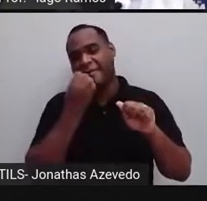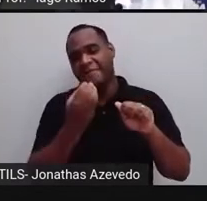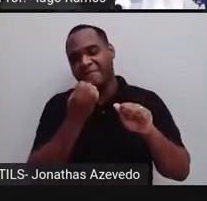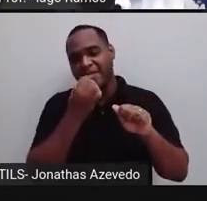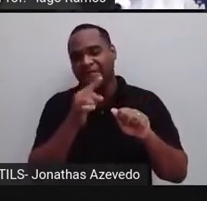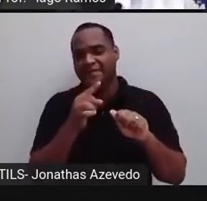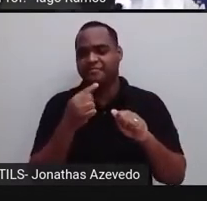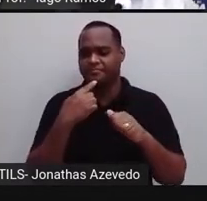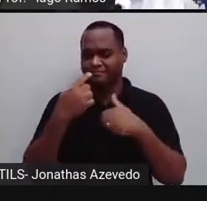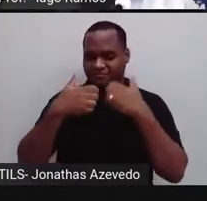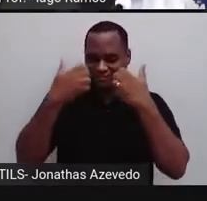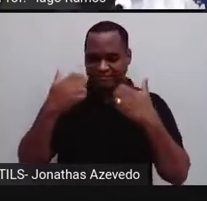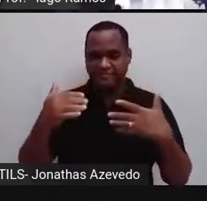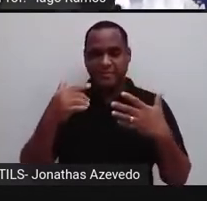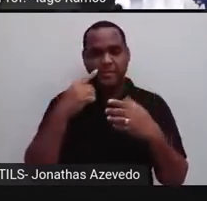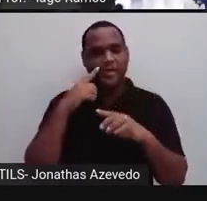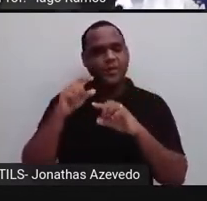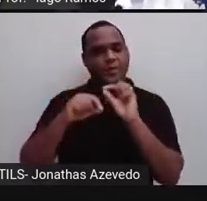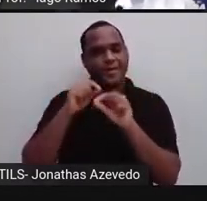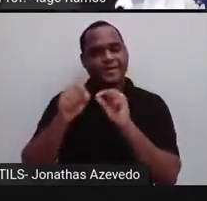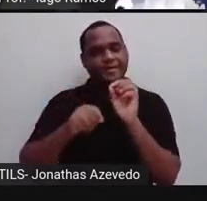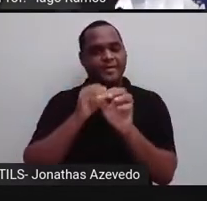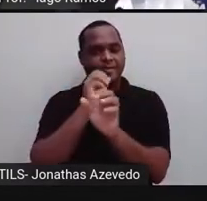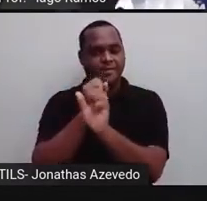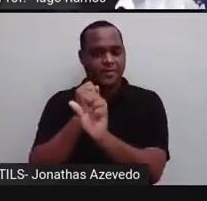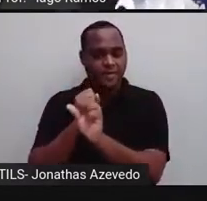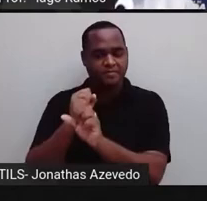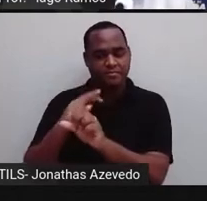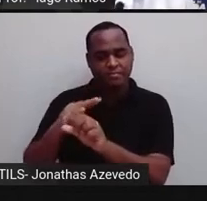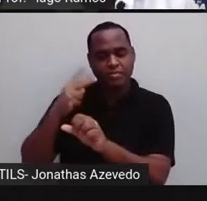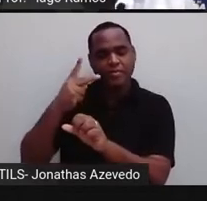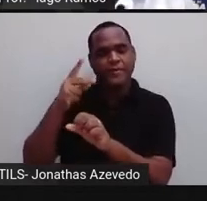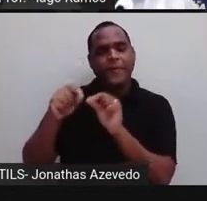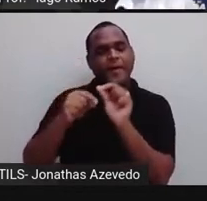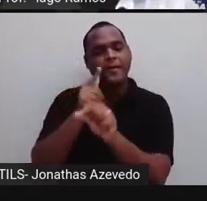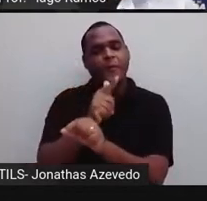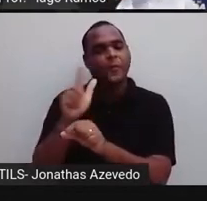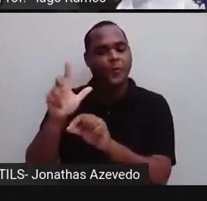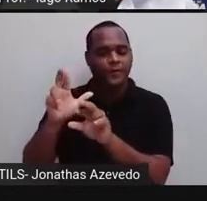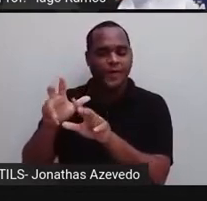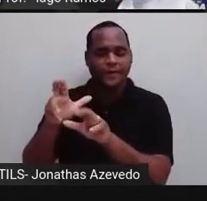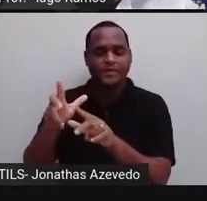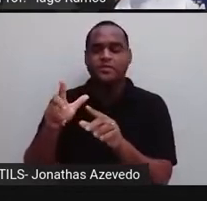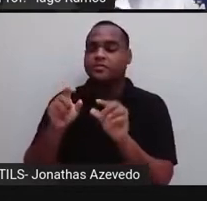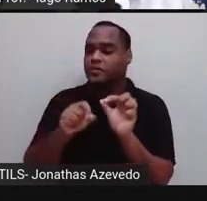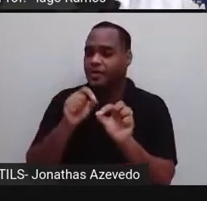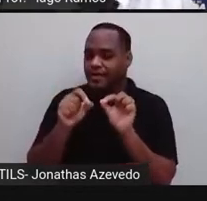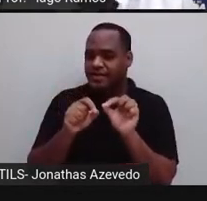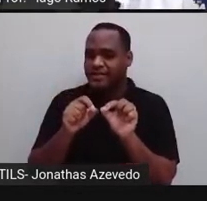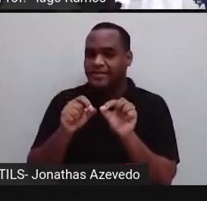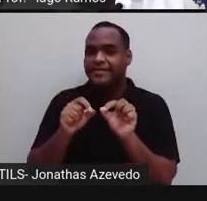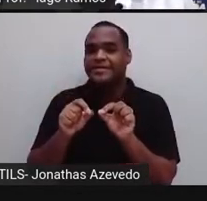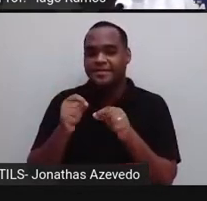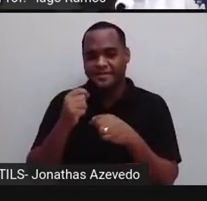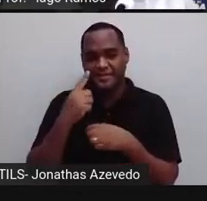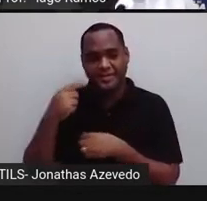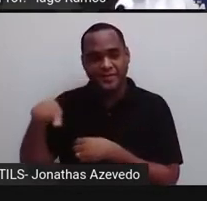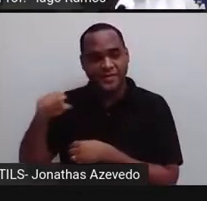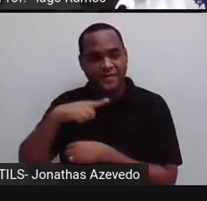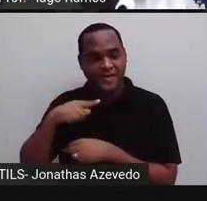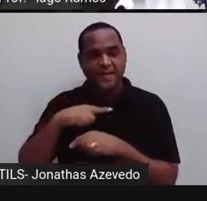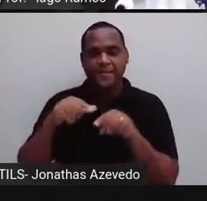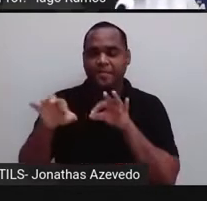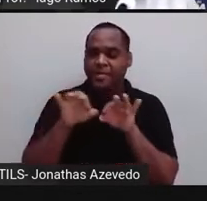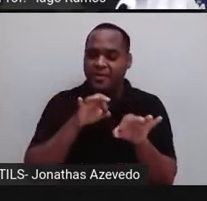a gente fala de calcular a potenciação de outra potenciação, para a gente conseguir fazer esse